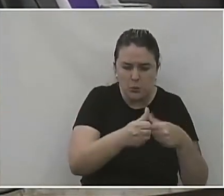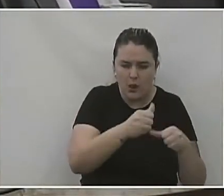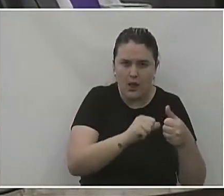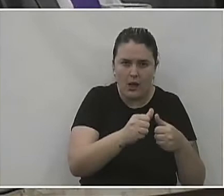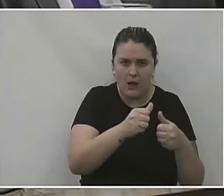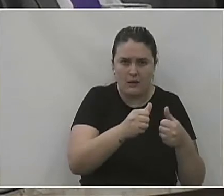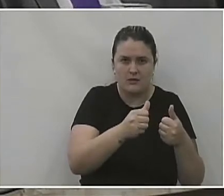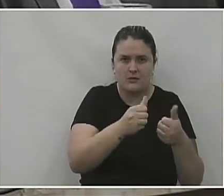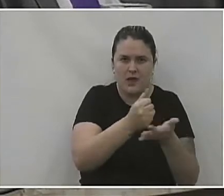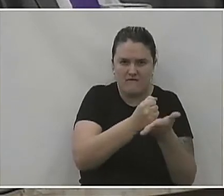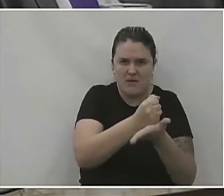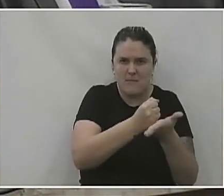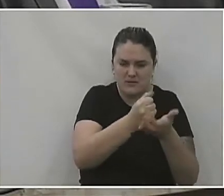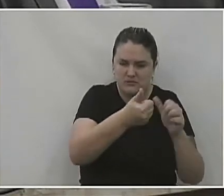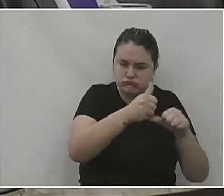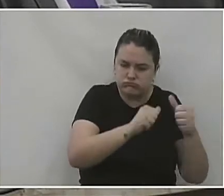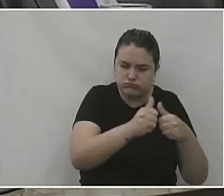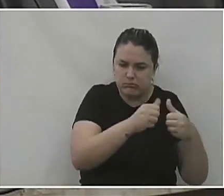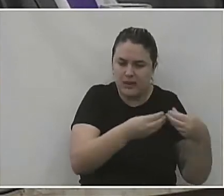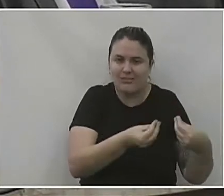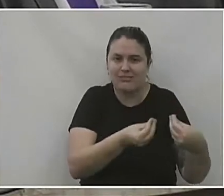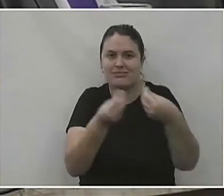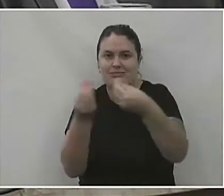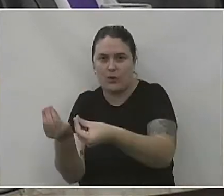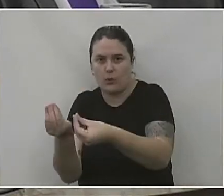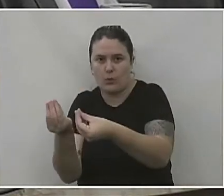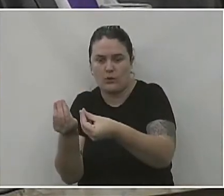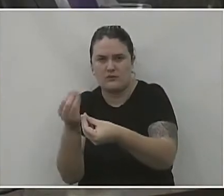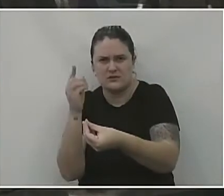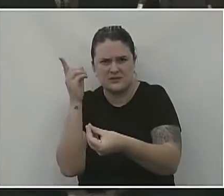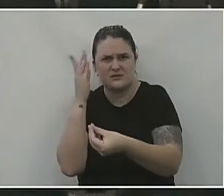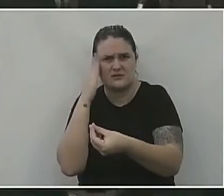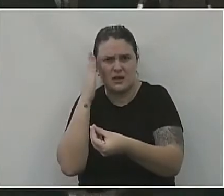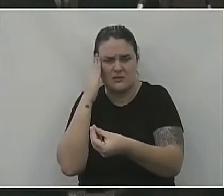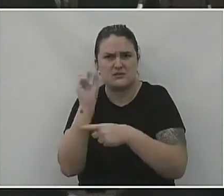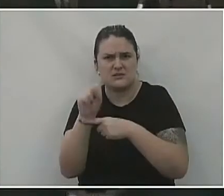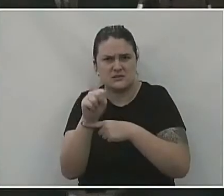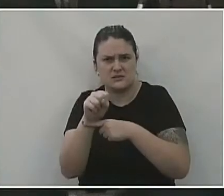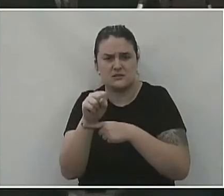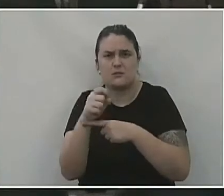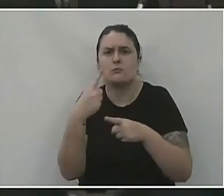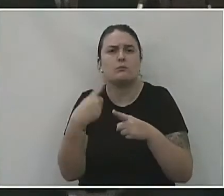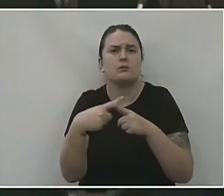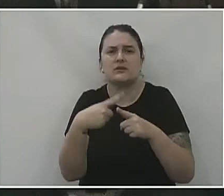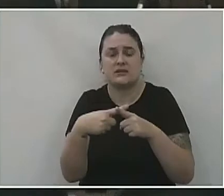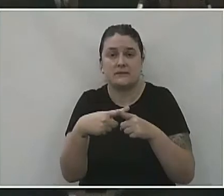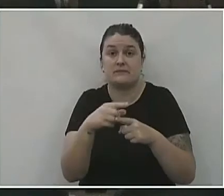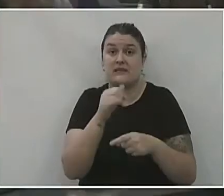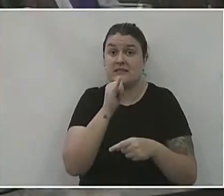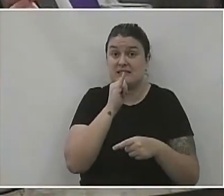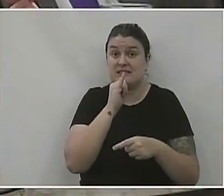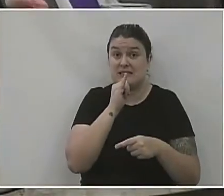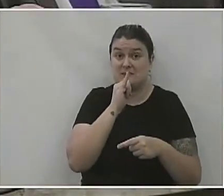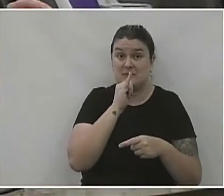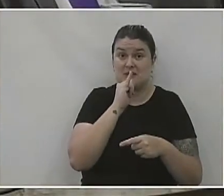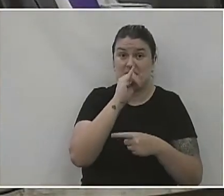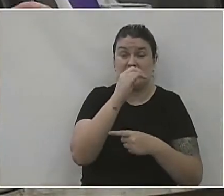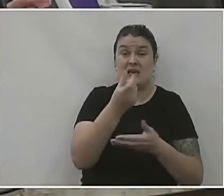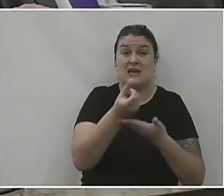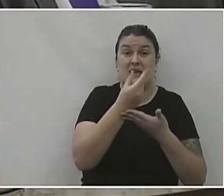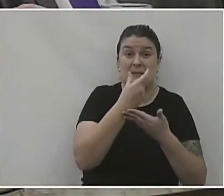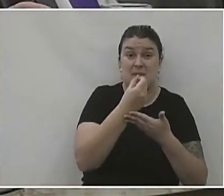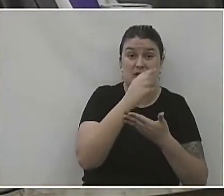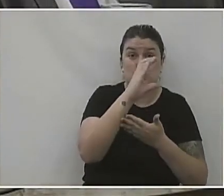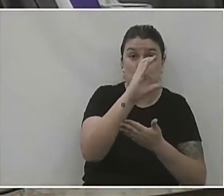manipuladas e por doação. O senhor tem conhecimento disso? Sim. Pode nos explicar porque sendo, por exemplo, a cloroquina